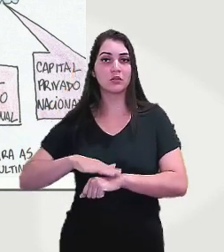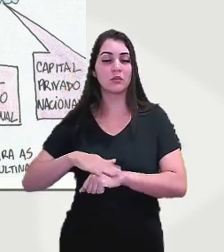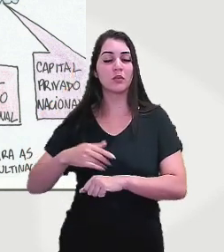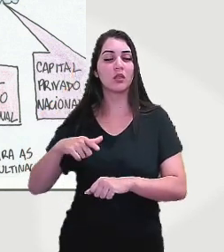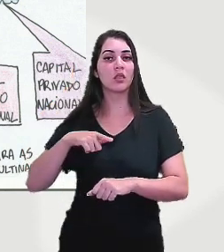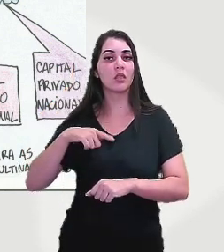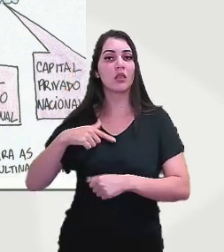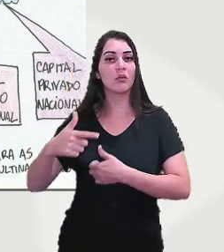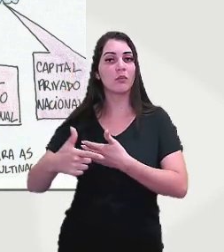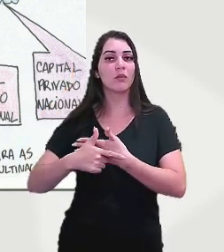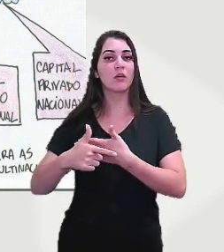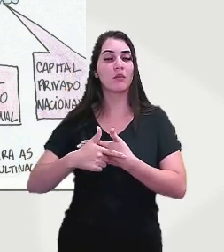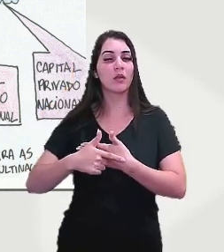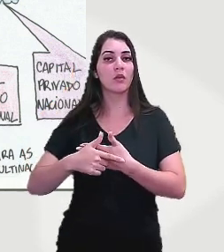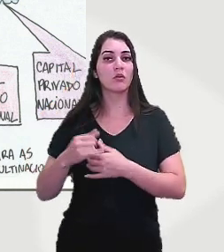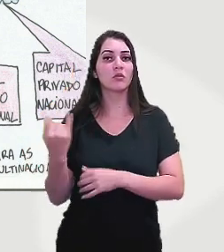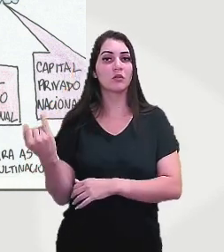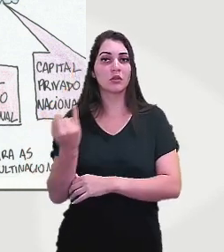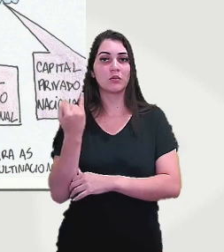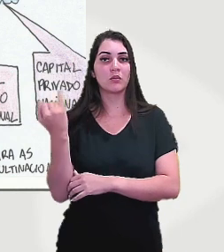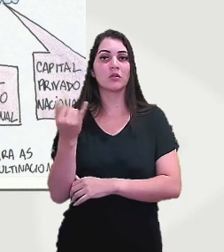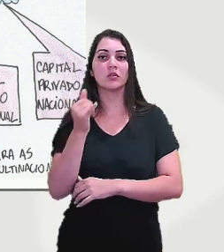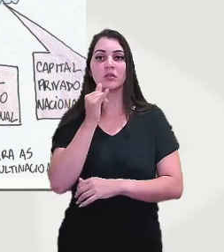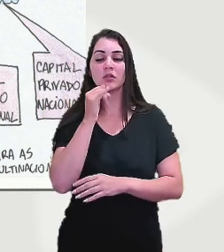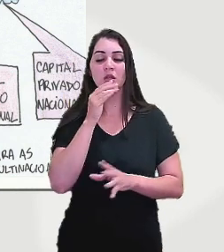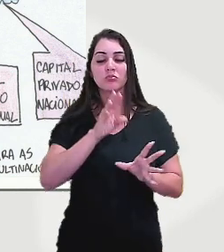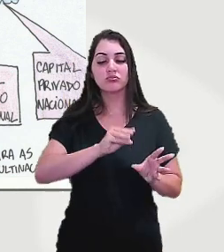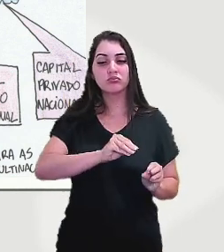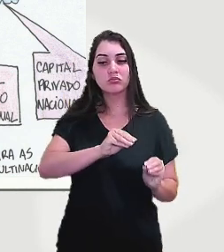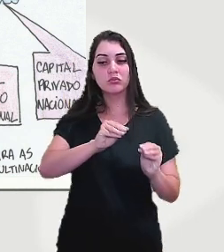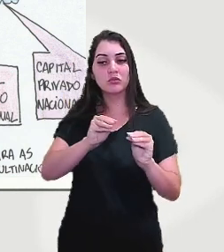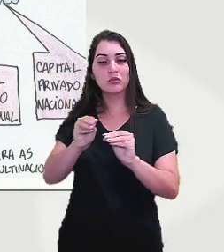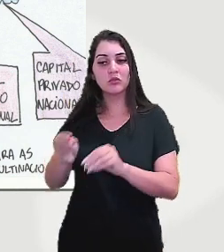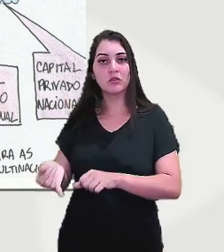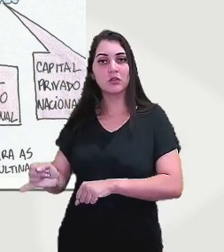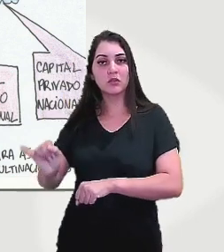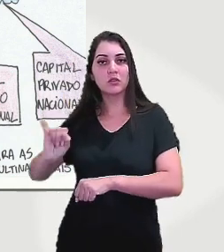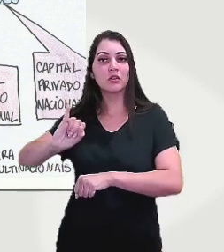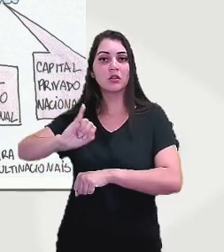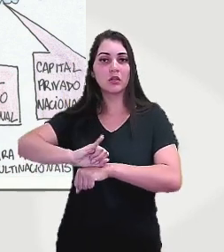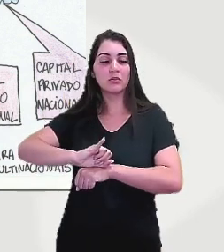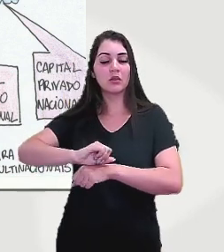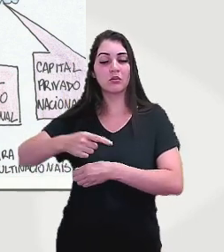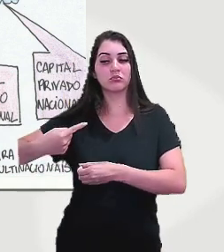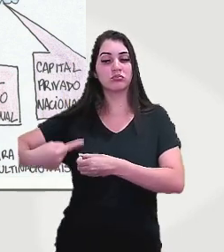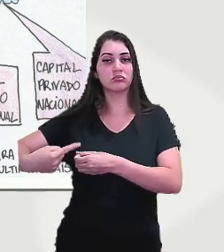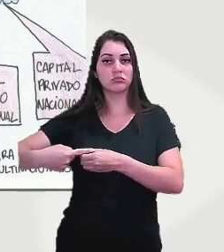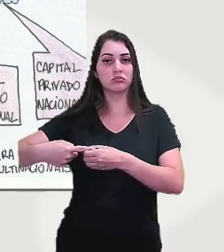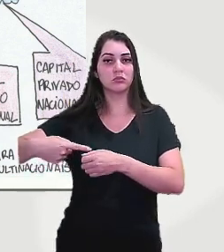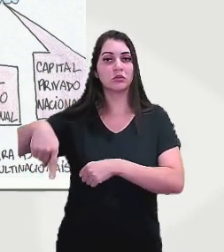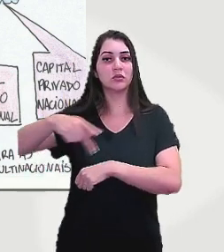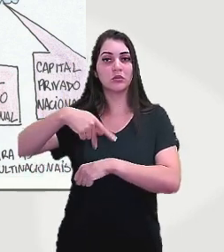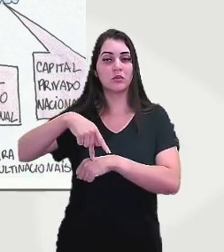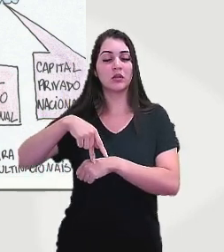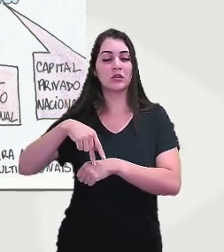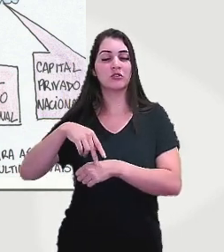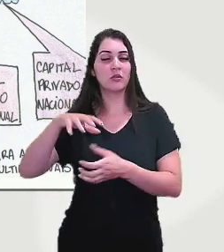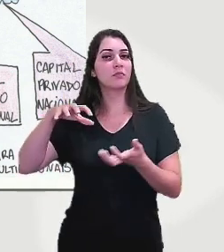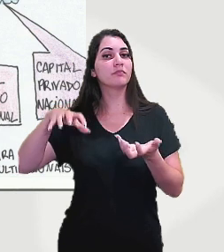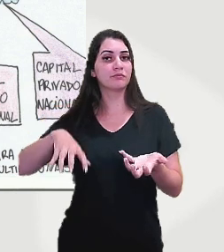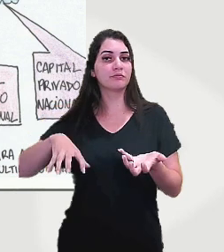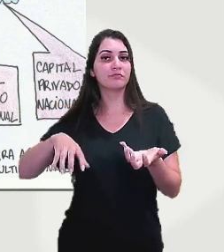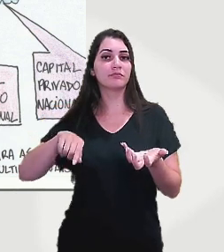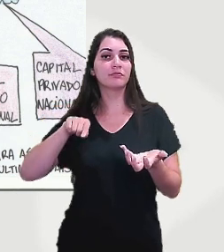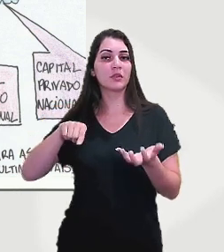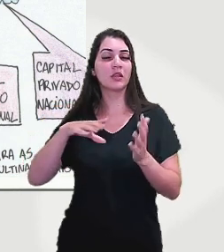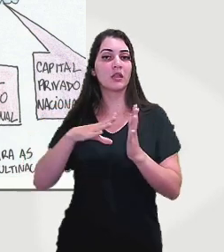importante para a transferência da capital para o interior do país, para Brasília, e